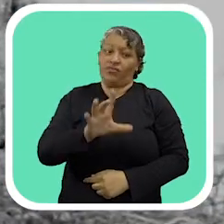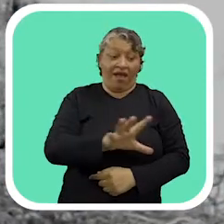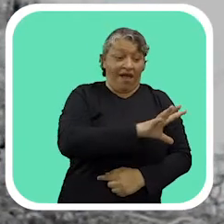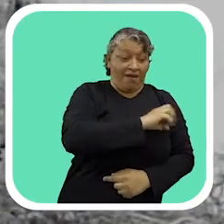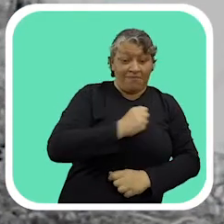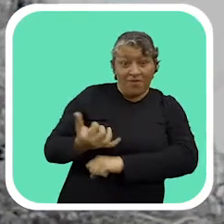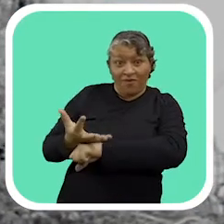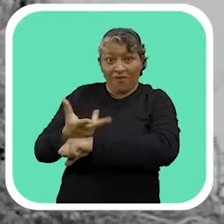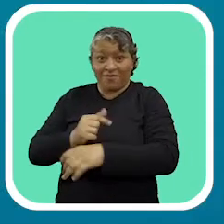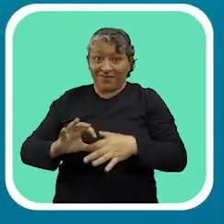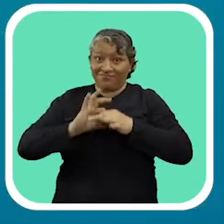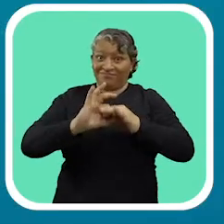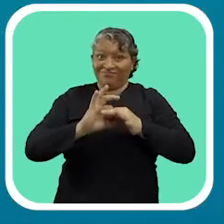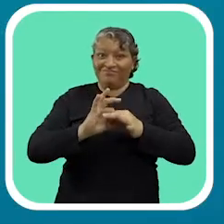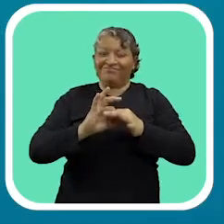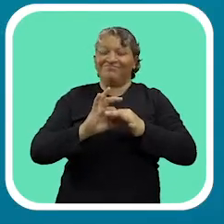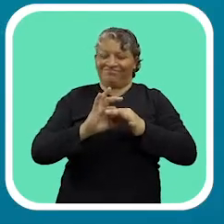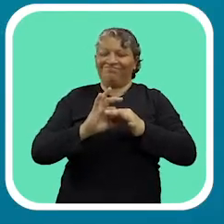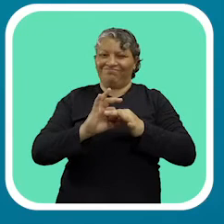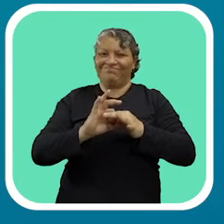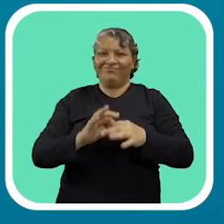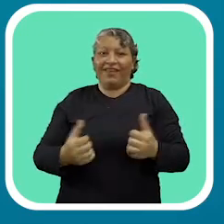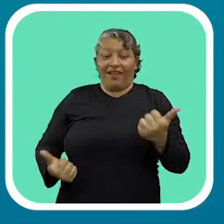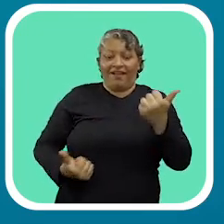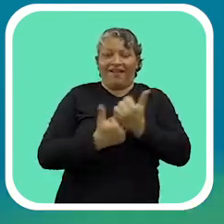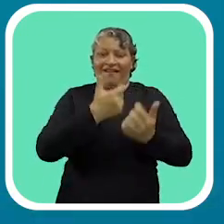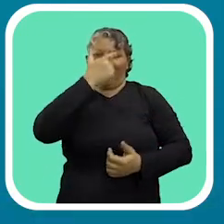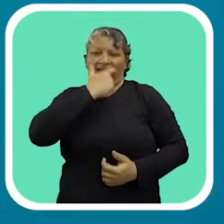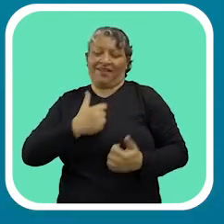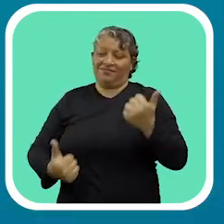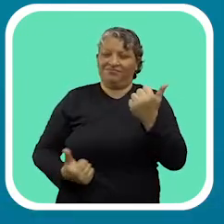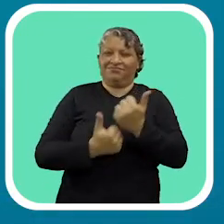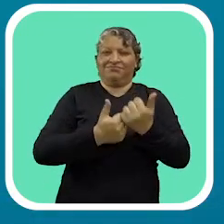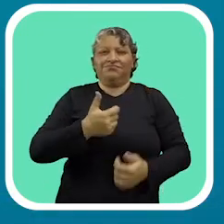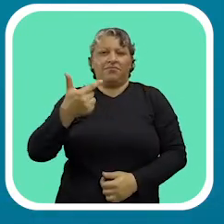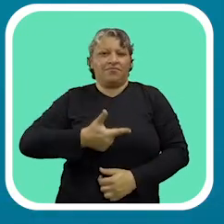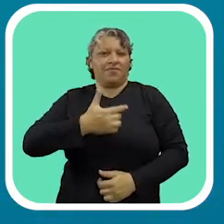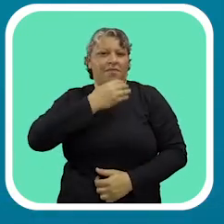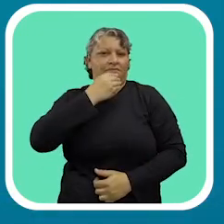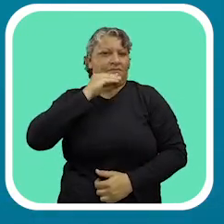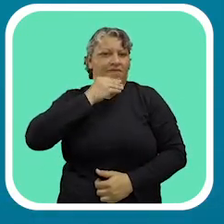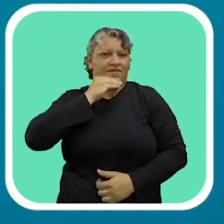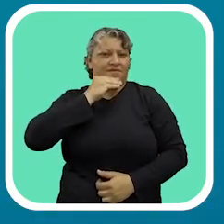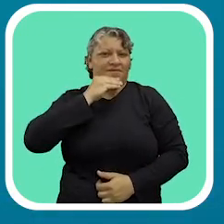mas com amor e competência, tudo fica menos difícil. Fica com Greca Prefeito, Vice Eduardo Pimentel. Prefeito, Pimentel.